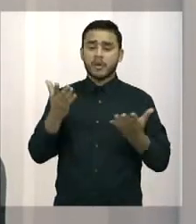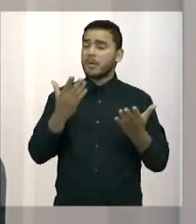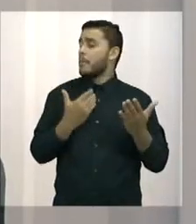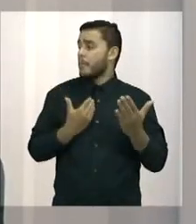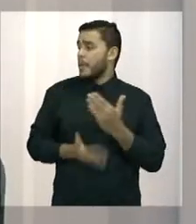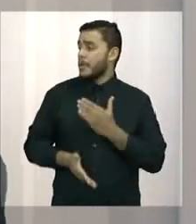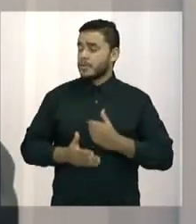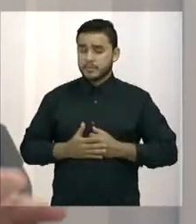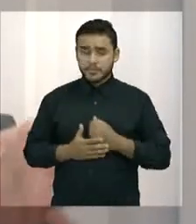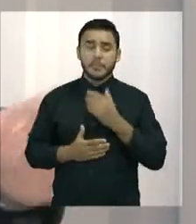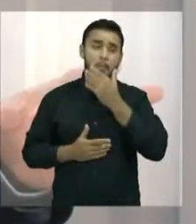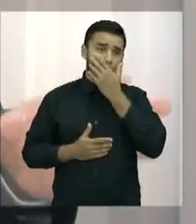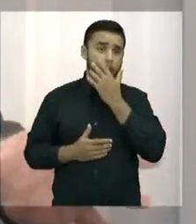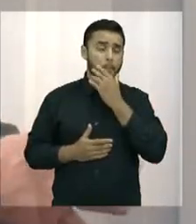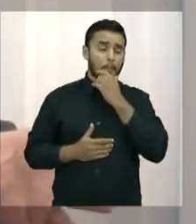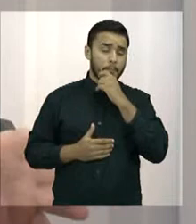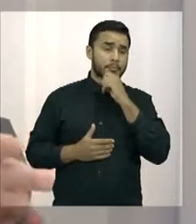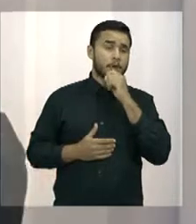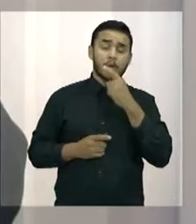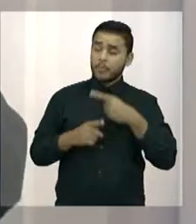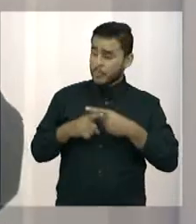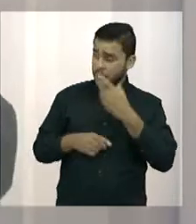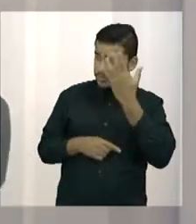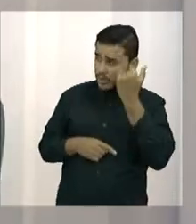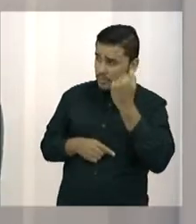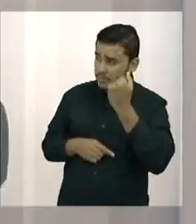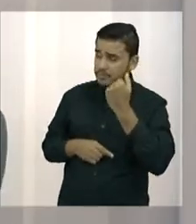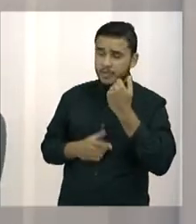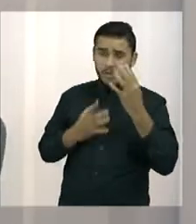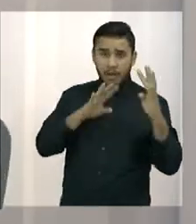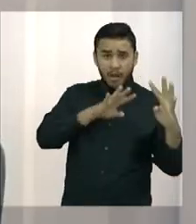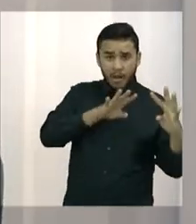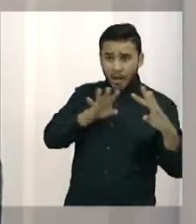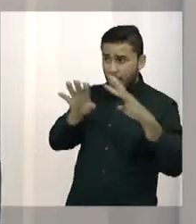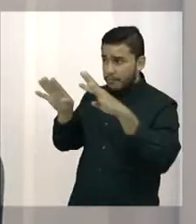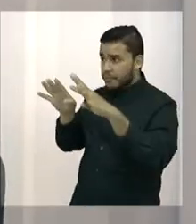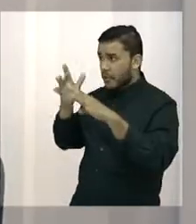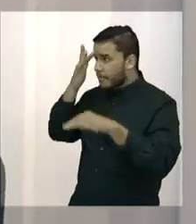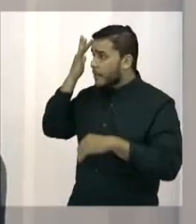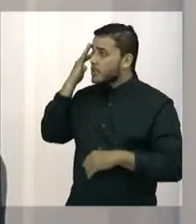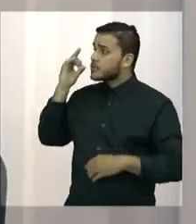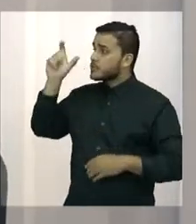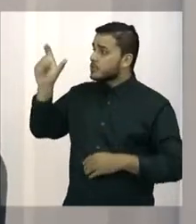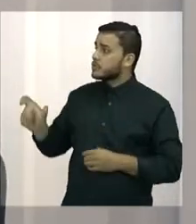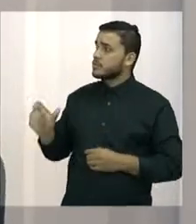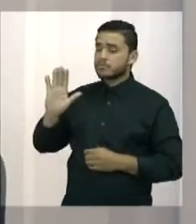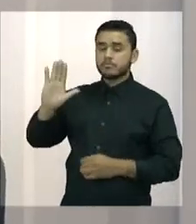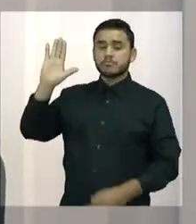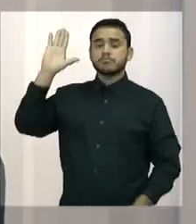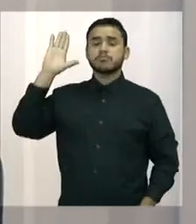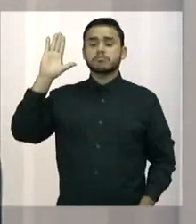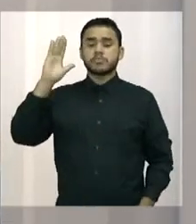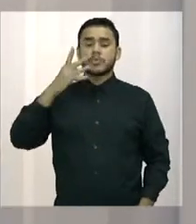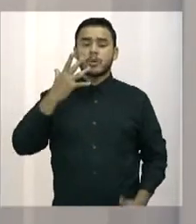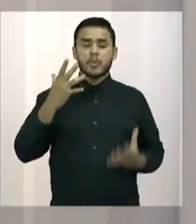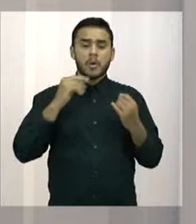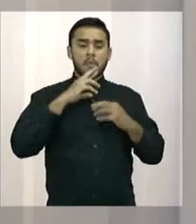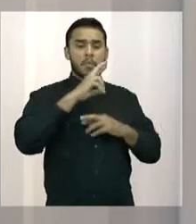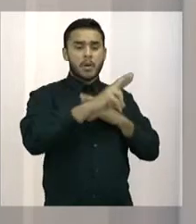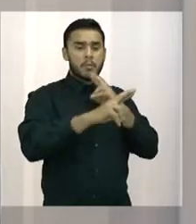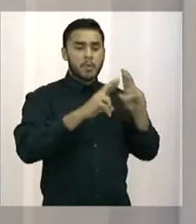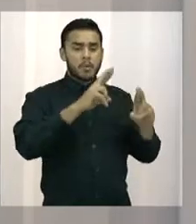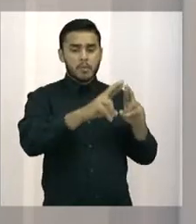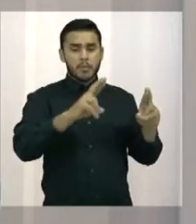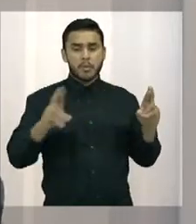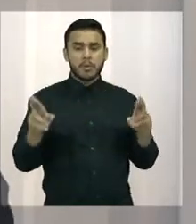Porque os holofotes se voltam para aquela pessoa e aquela pessoa vai ter que aumentar a quantidade de respostas, dizer por que é